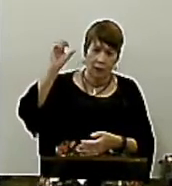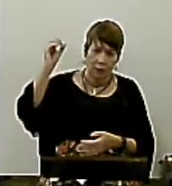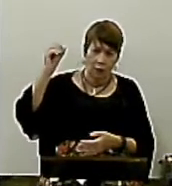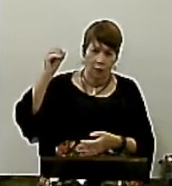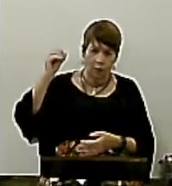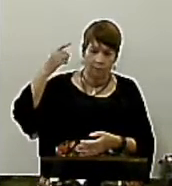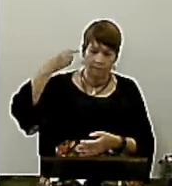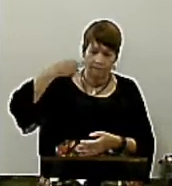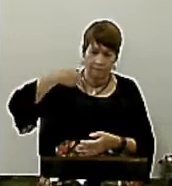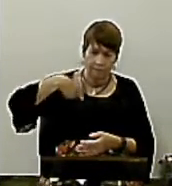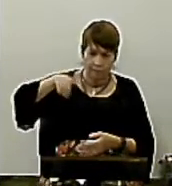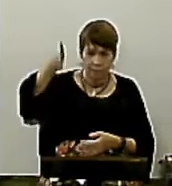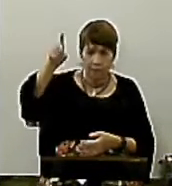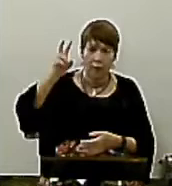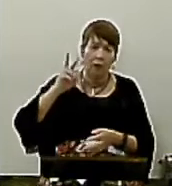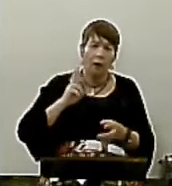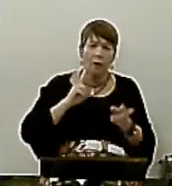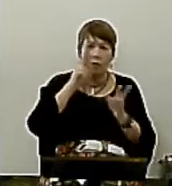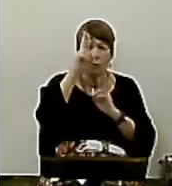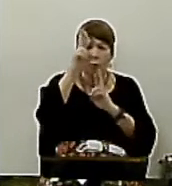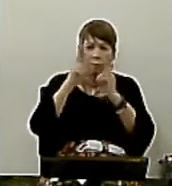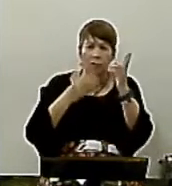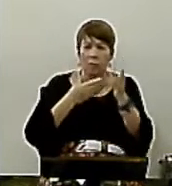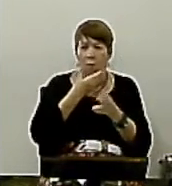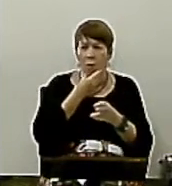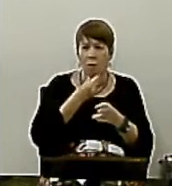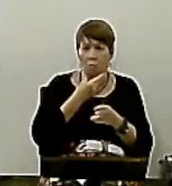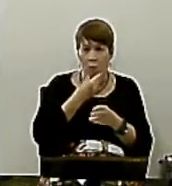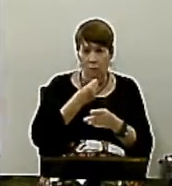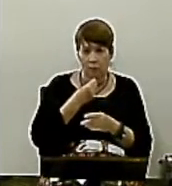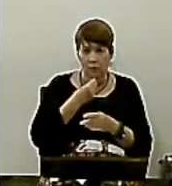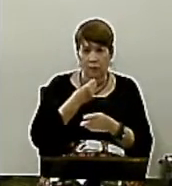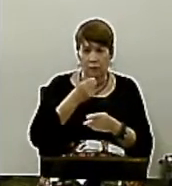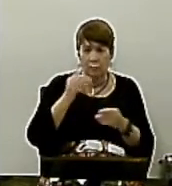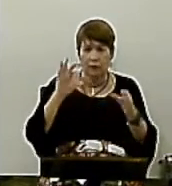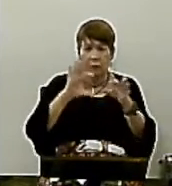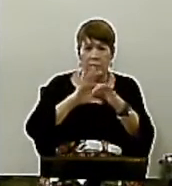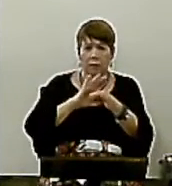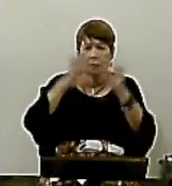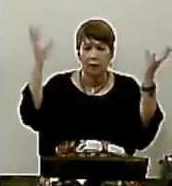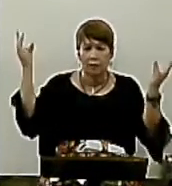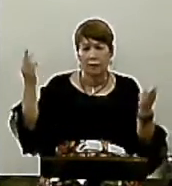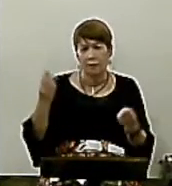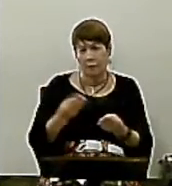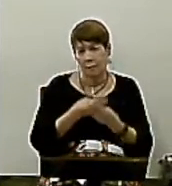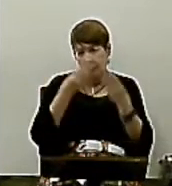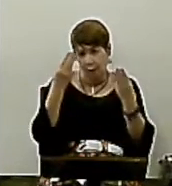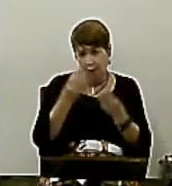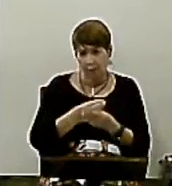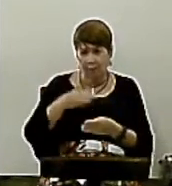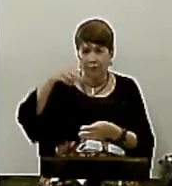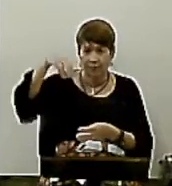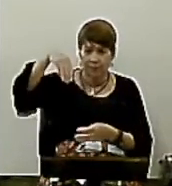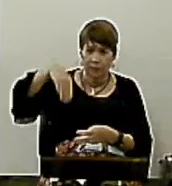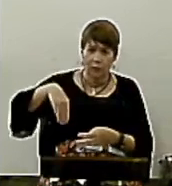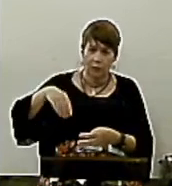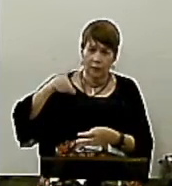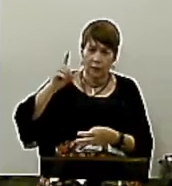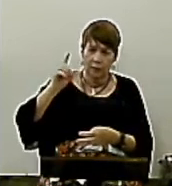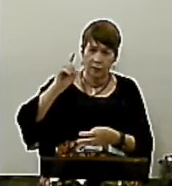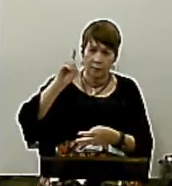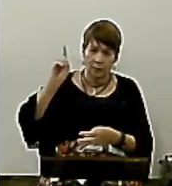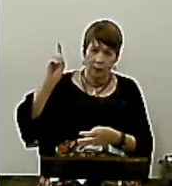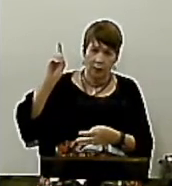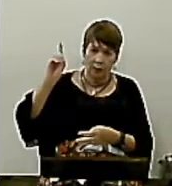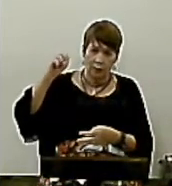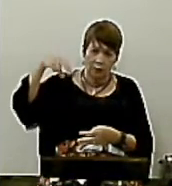Vai nessa tua Força Homem valente E liberta Israel Dos Midianitas E Gideão Força